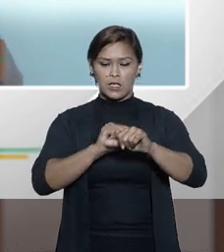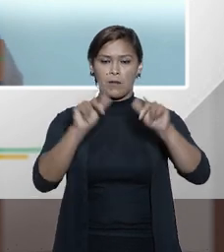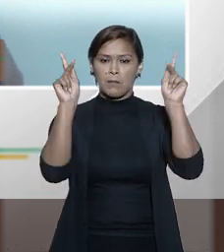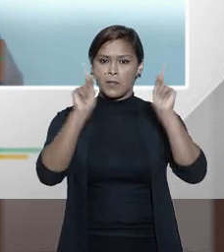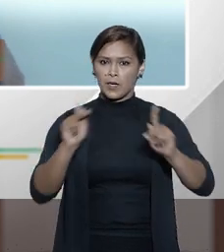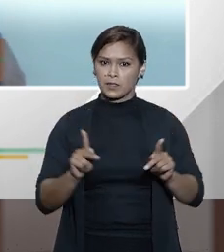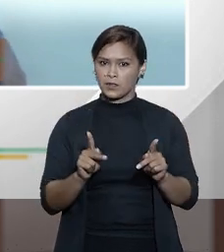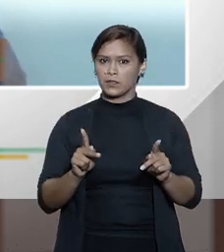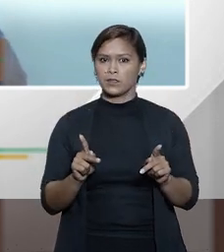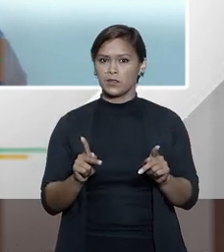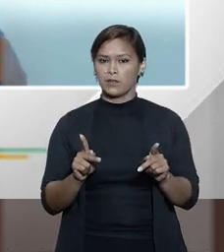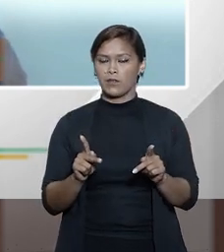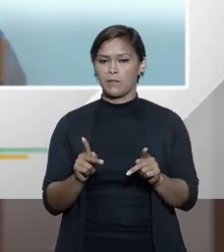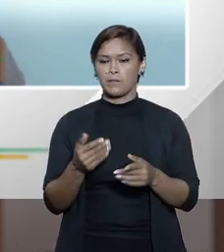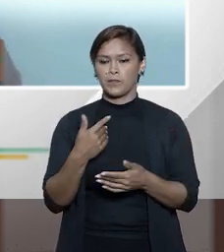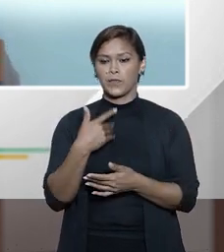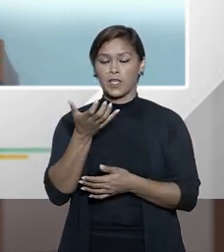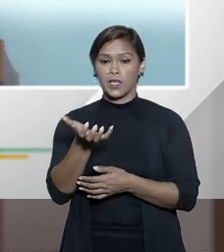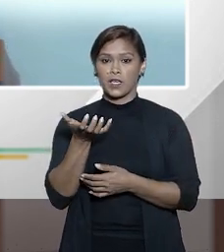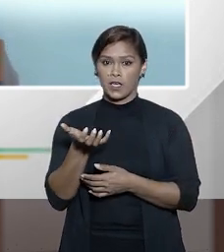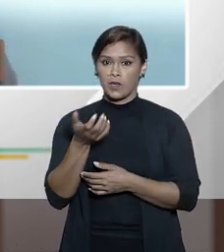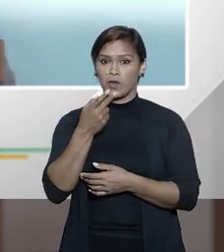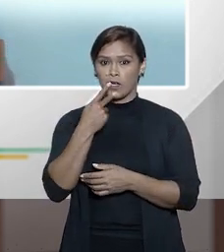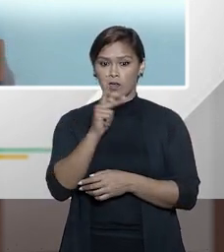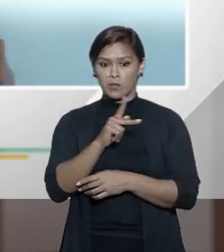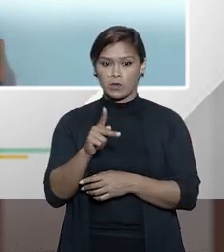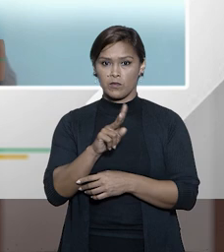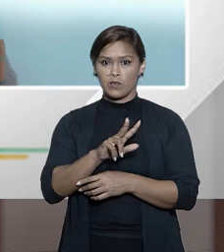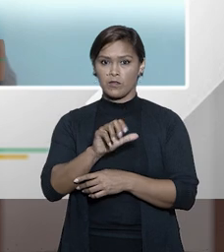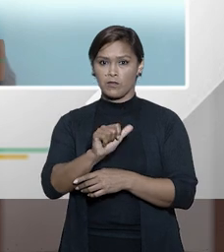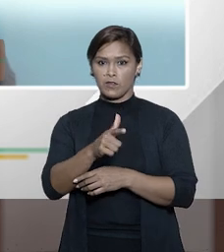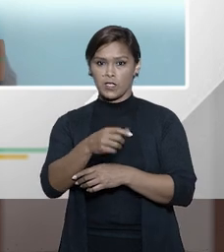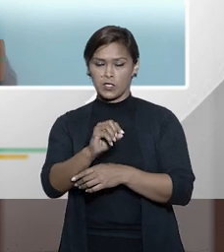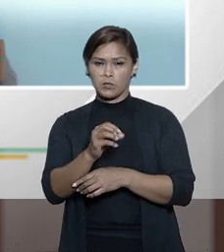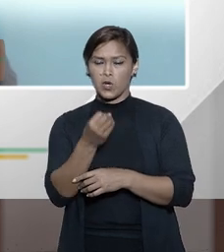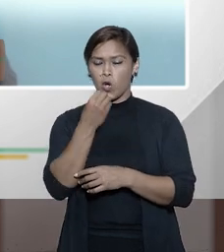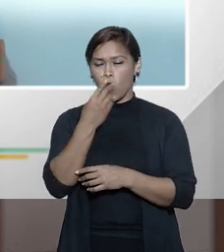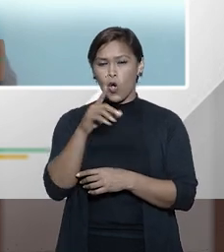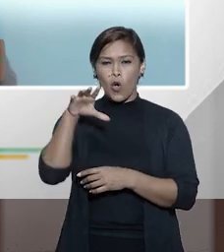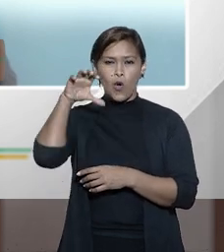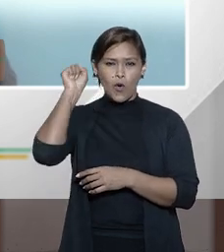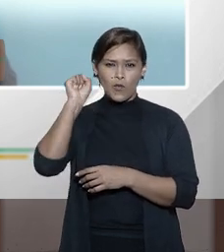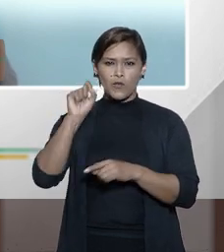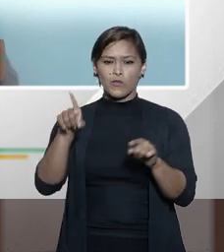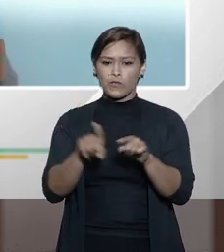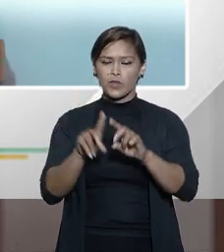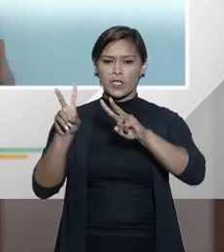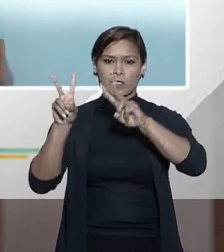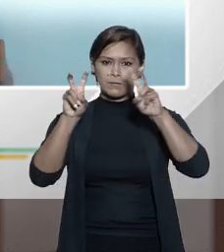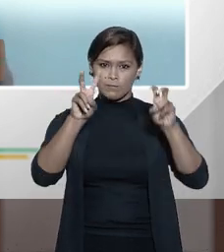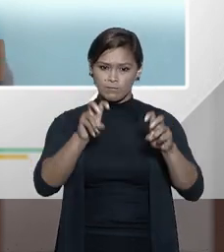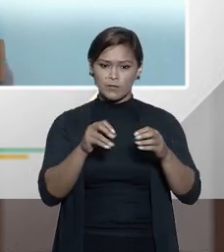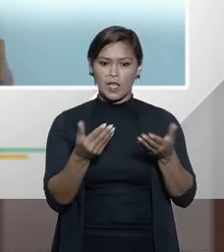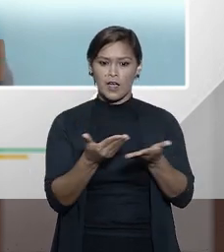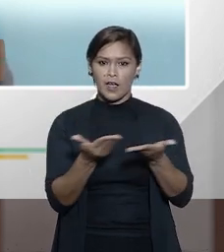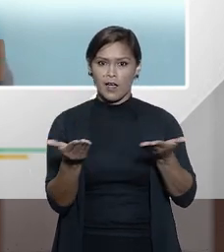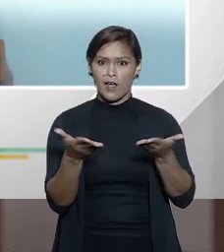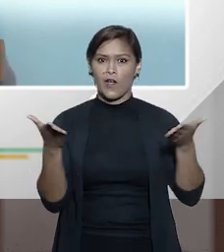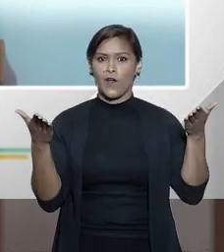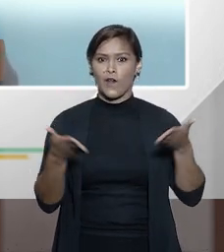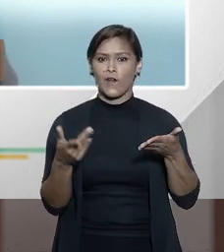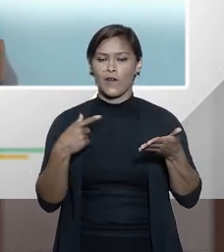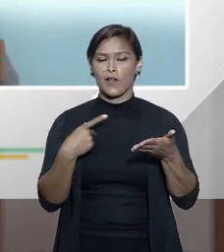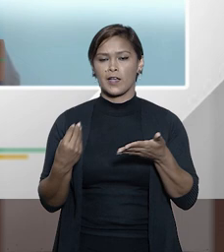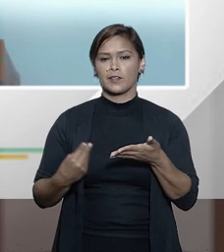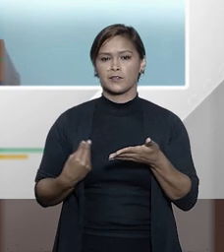passiva eu queria professor Vladimir ouvir um pouco o senhor a respeito desse momento